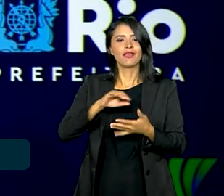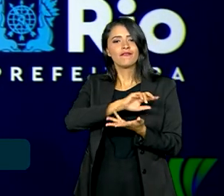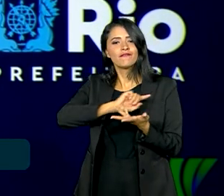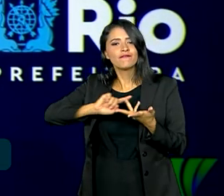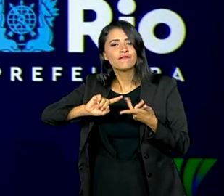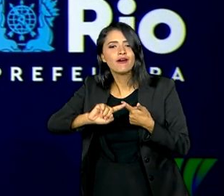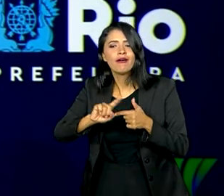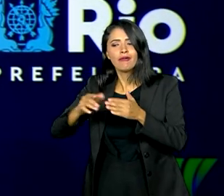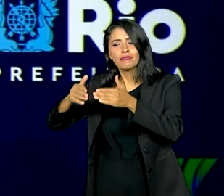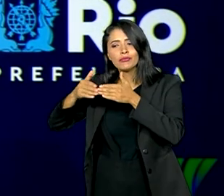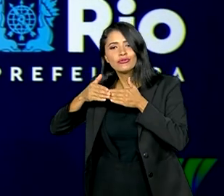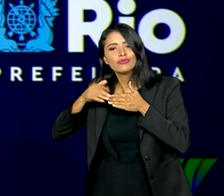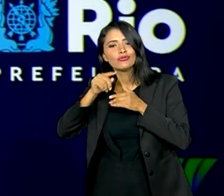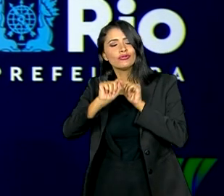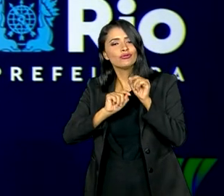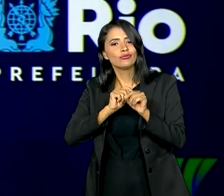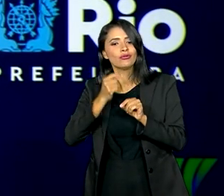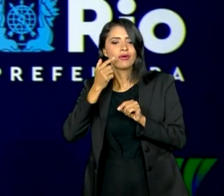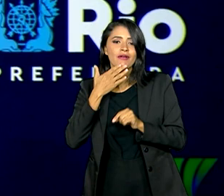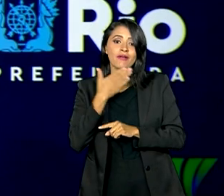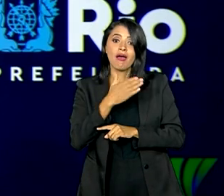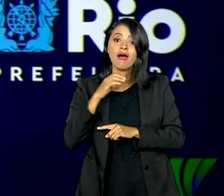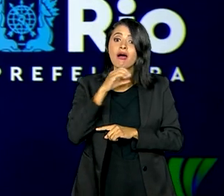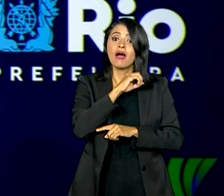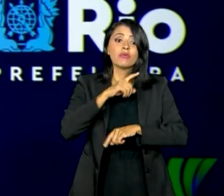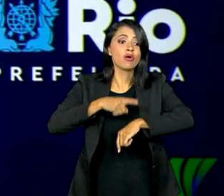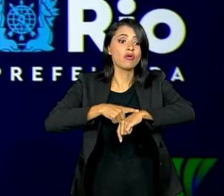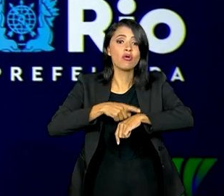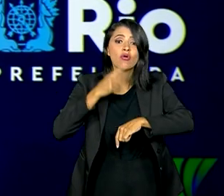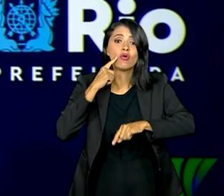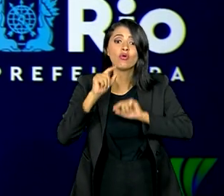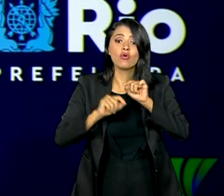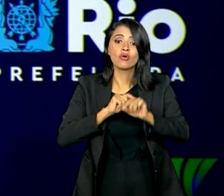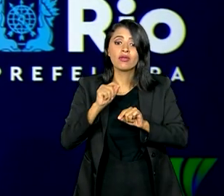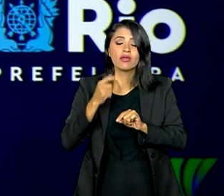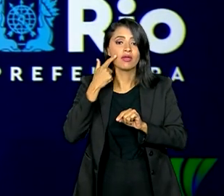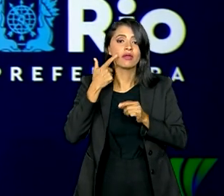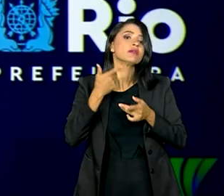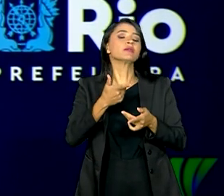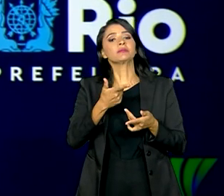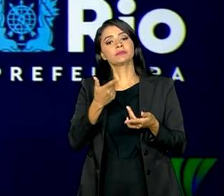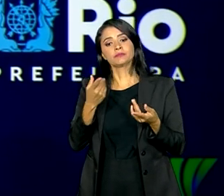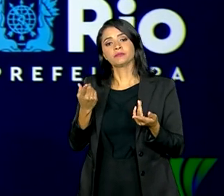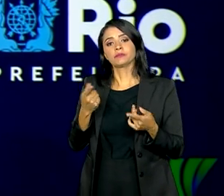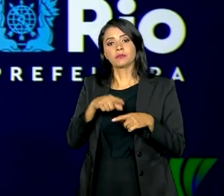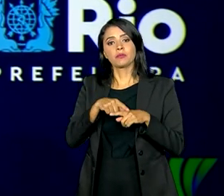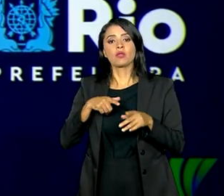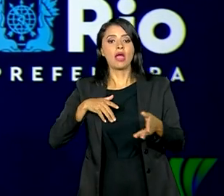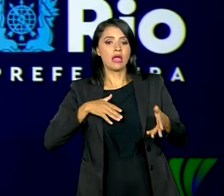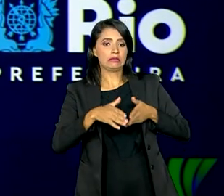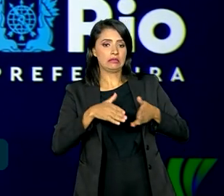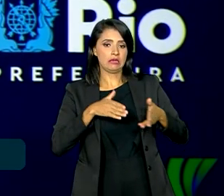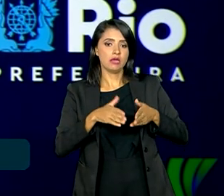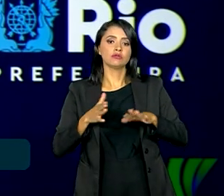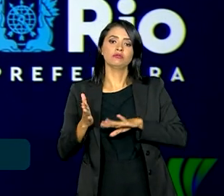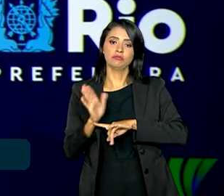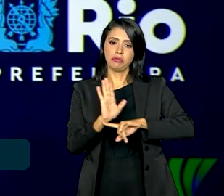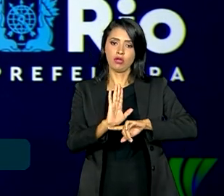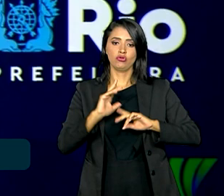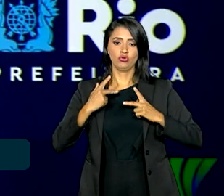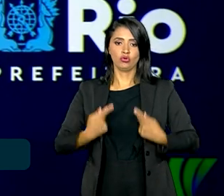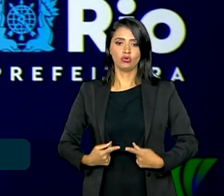da libertação imediata do acesso para a ajuda